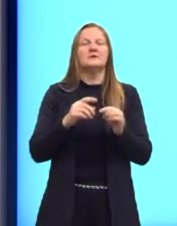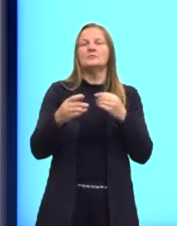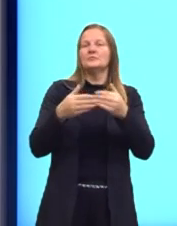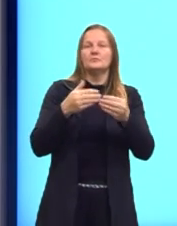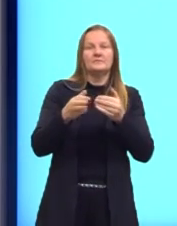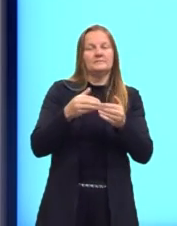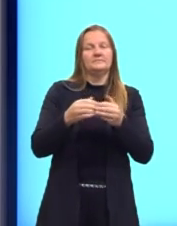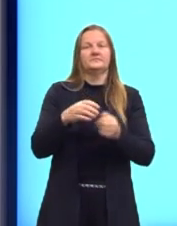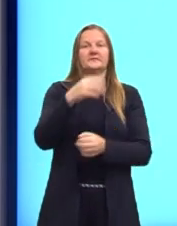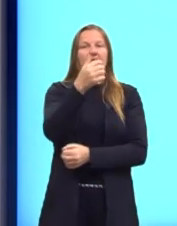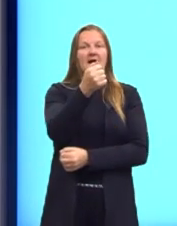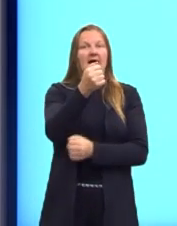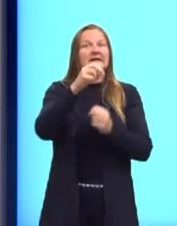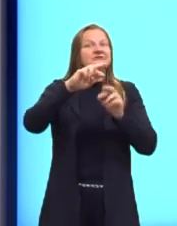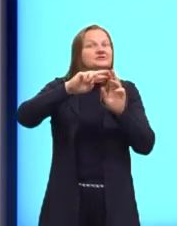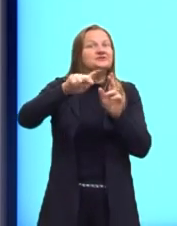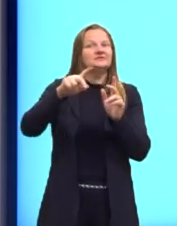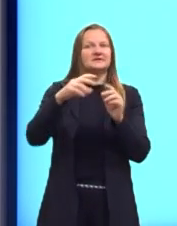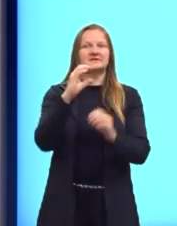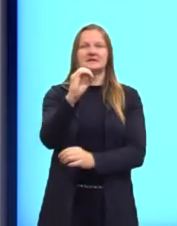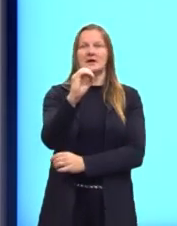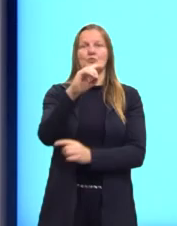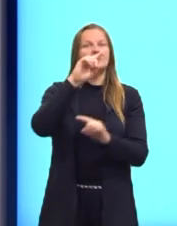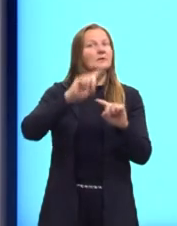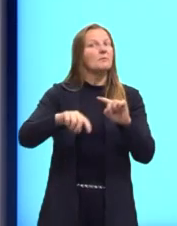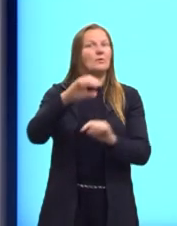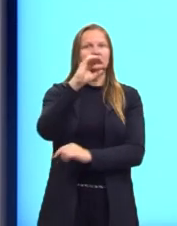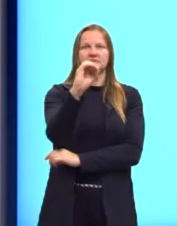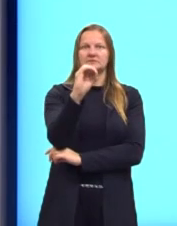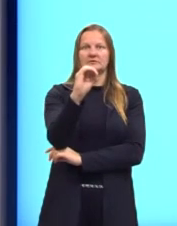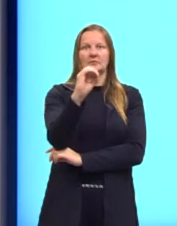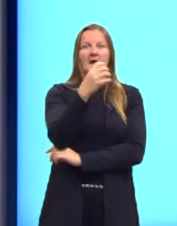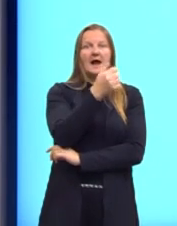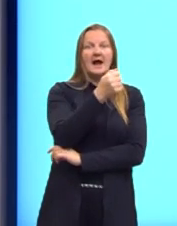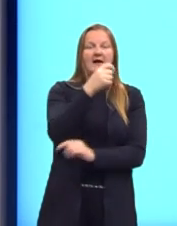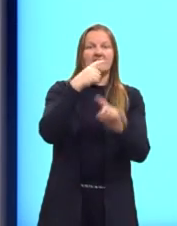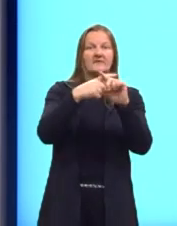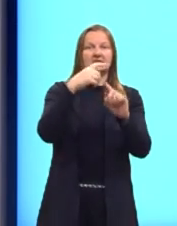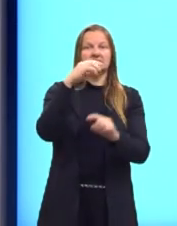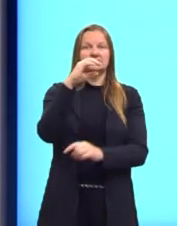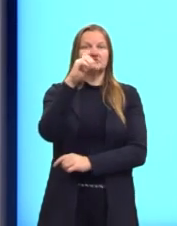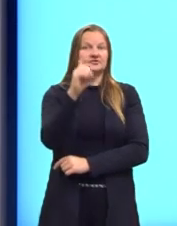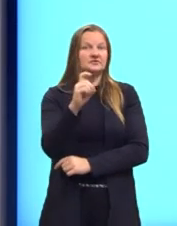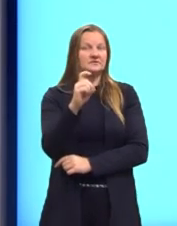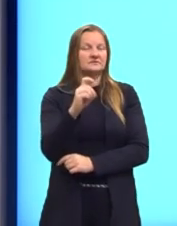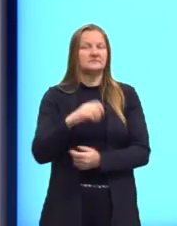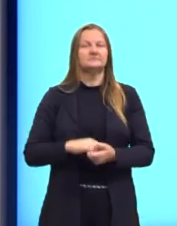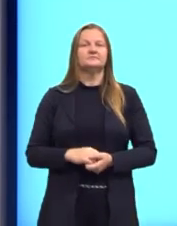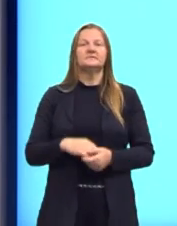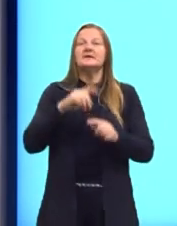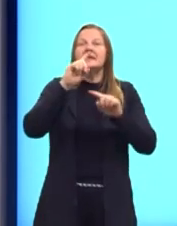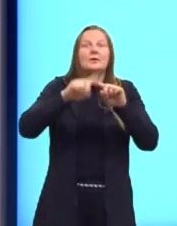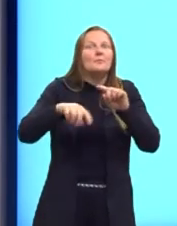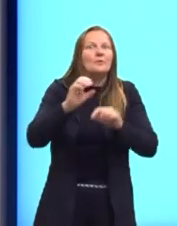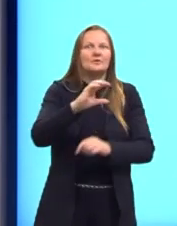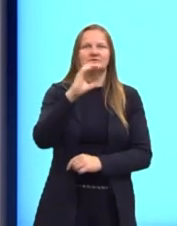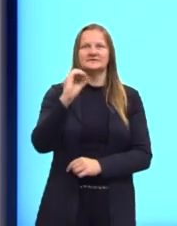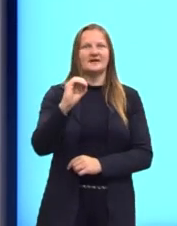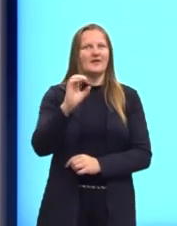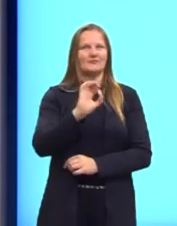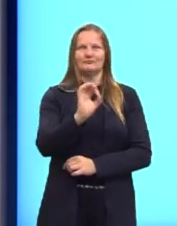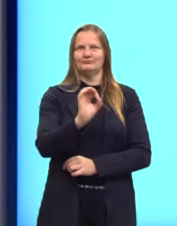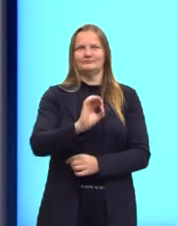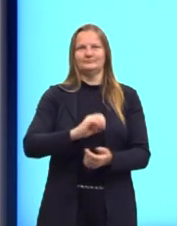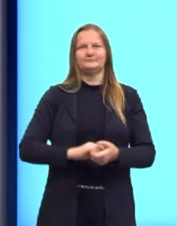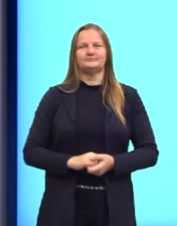ele seja diferente de zero. Porque no momento que nós temos o a multiplicando x, né? Independente do valor do a,